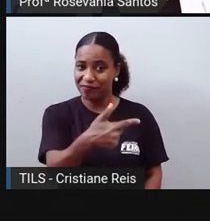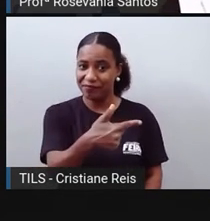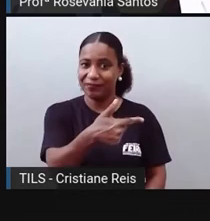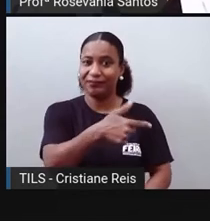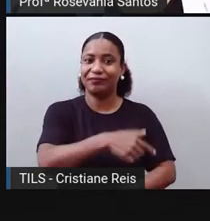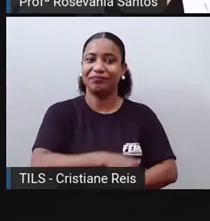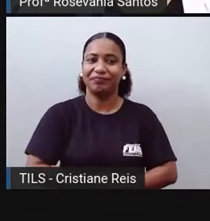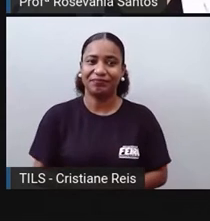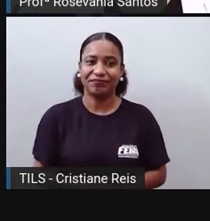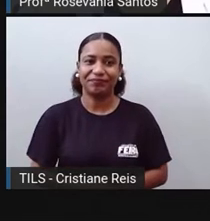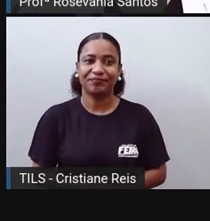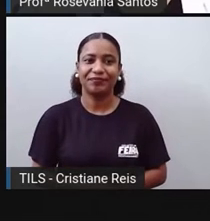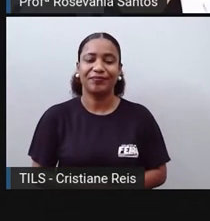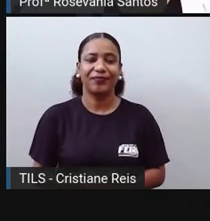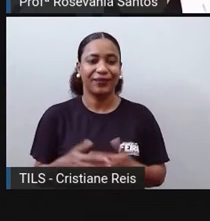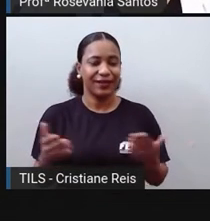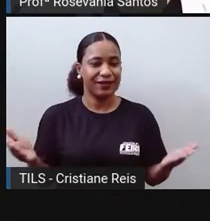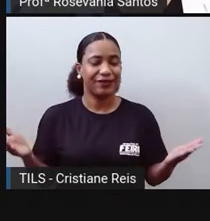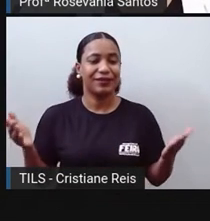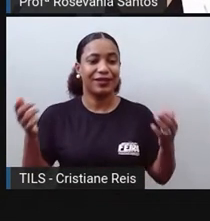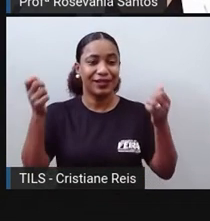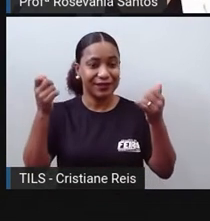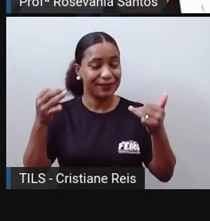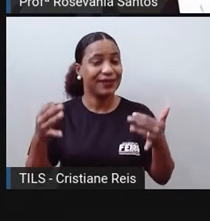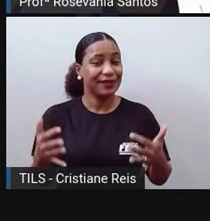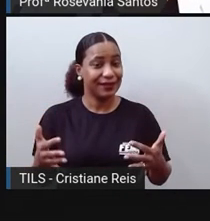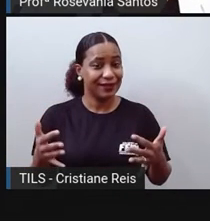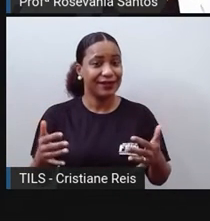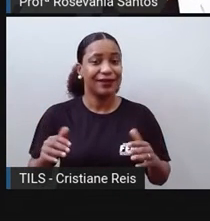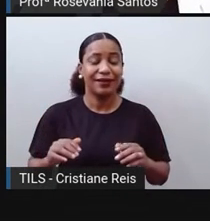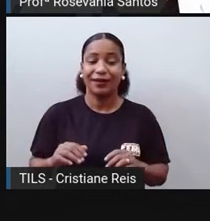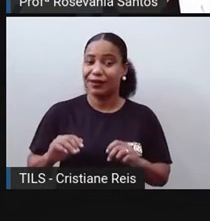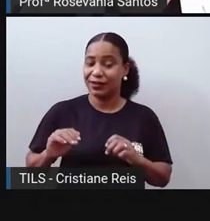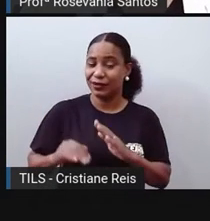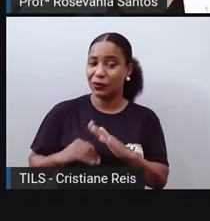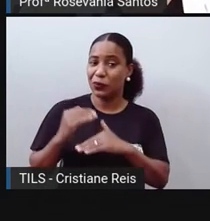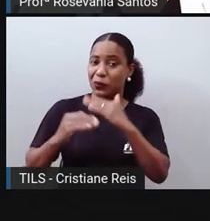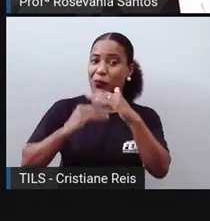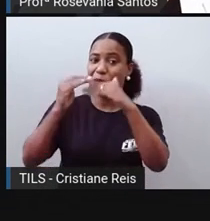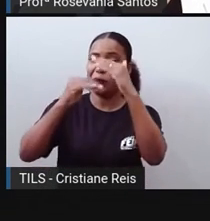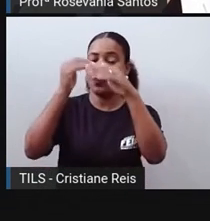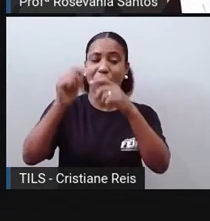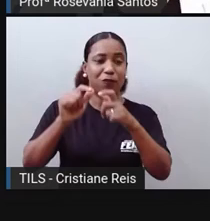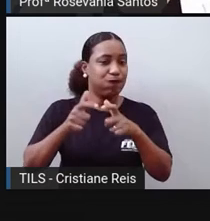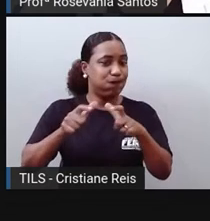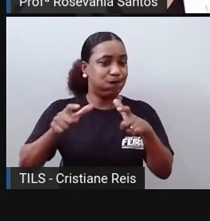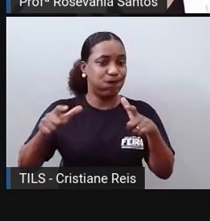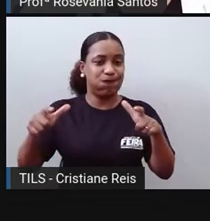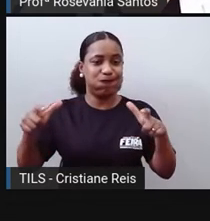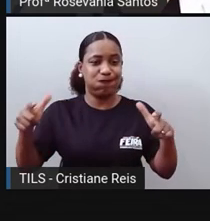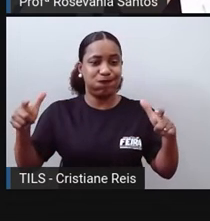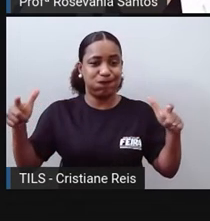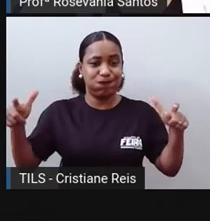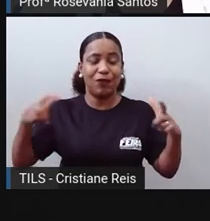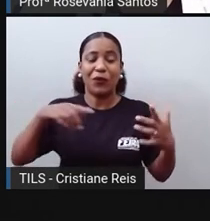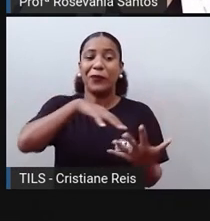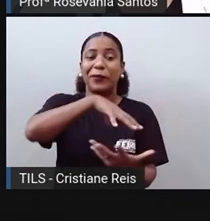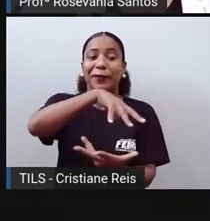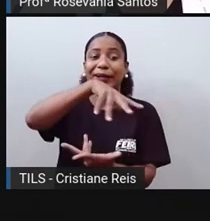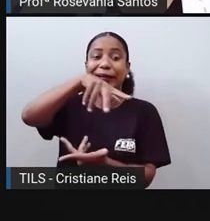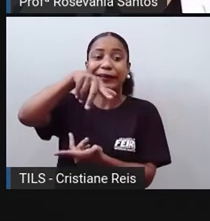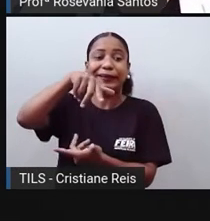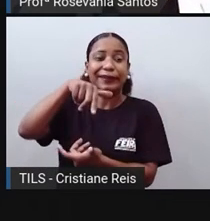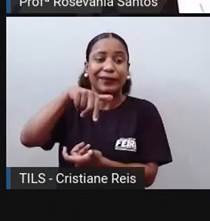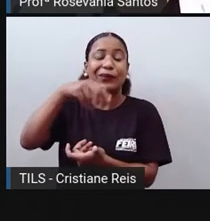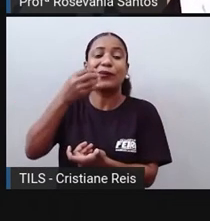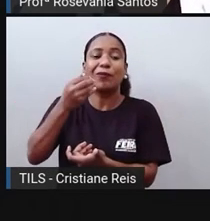Bom, então, como eu falei para vocês, esse crescimento, ele desafia o planeta. Então, as próximas décadas, o desafio